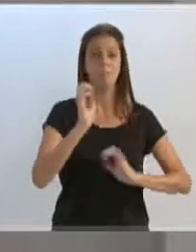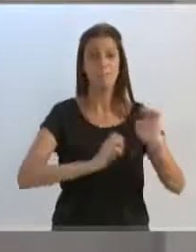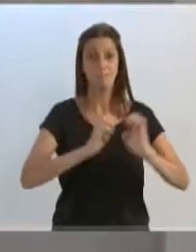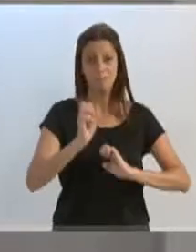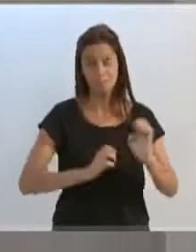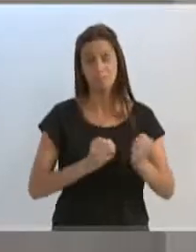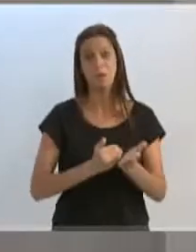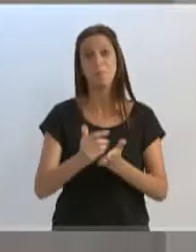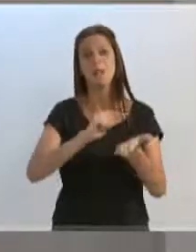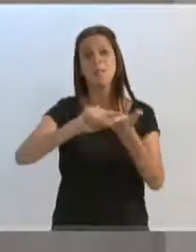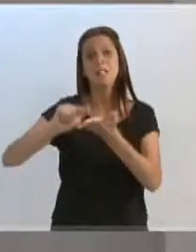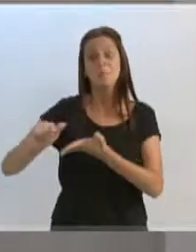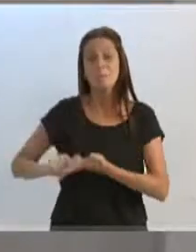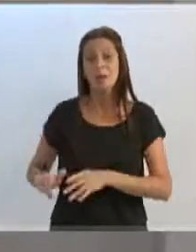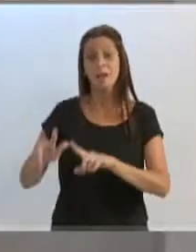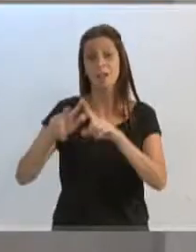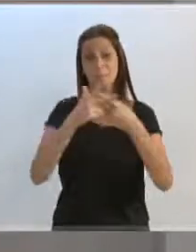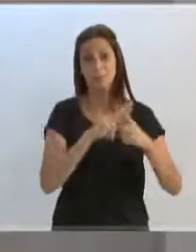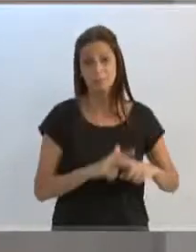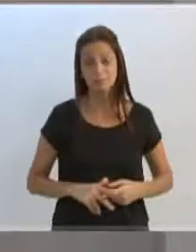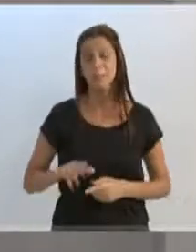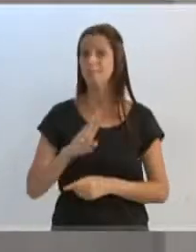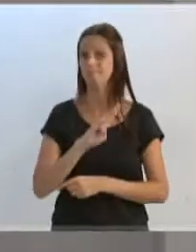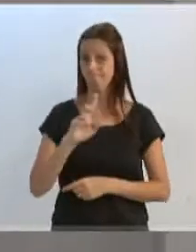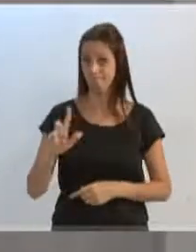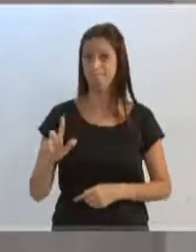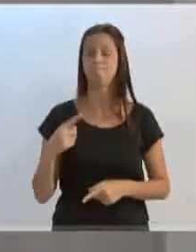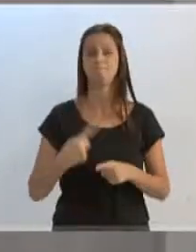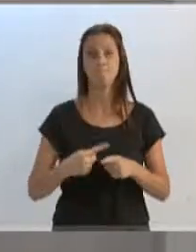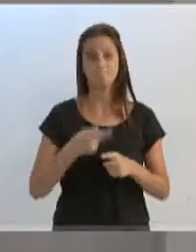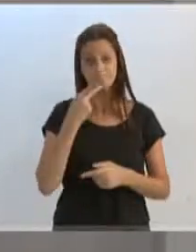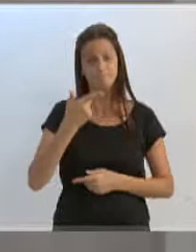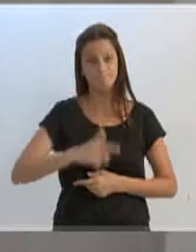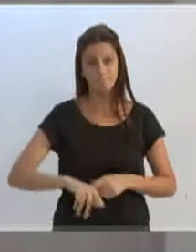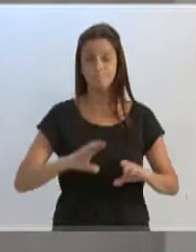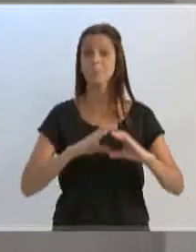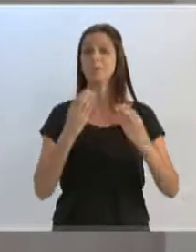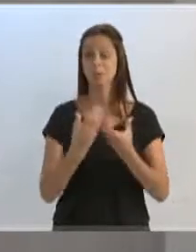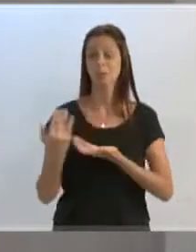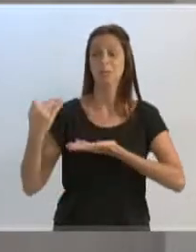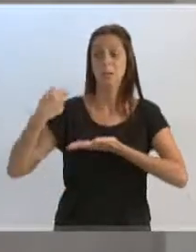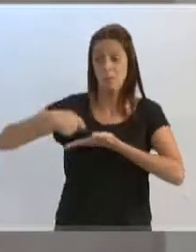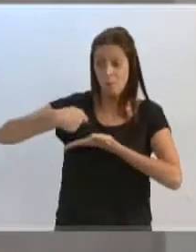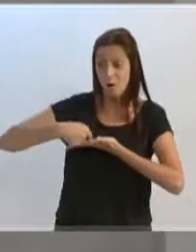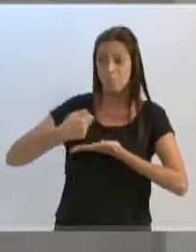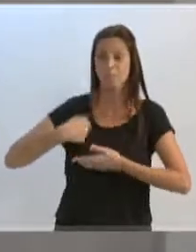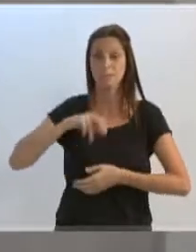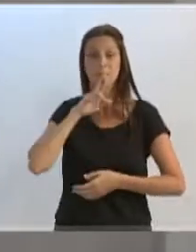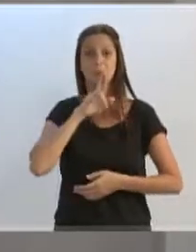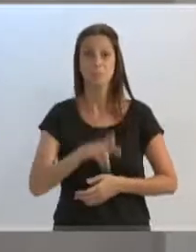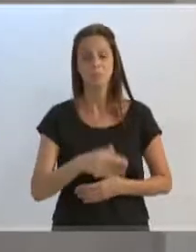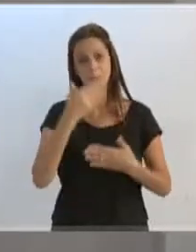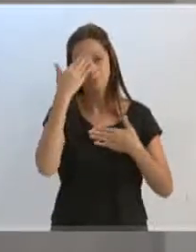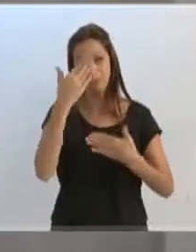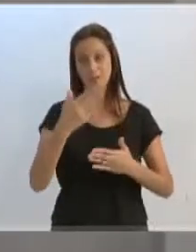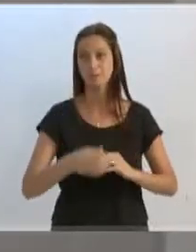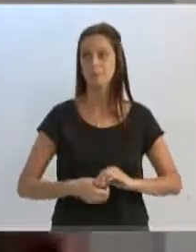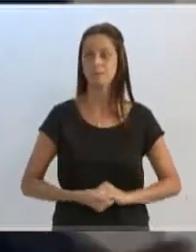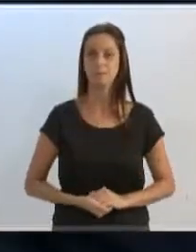prestando esse serviço de manutenção, porque, eu repito, a comunidade nos cobra e nós precisamos dar respostas. Muito obrigado.